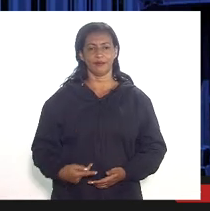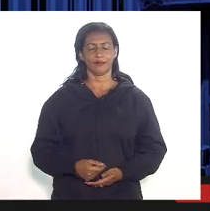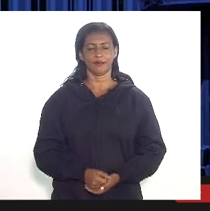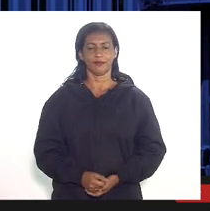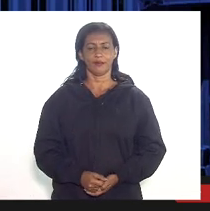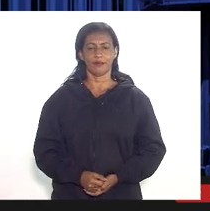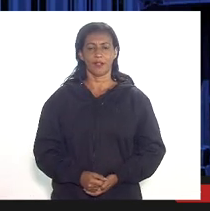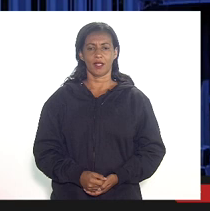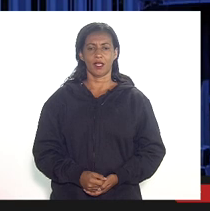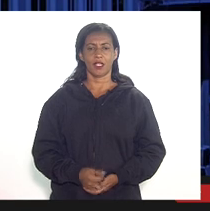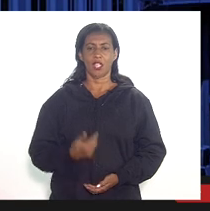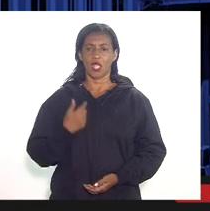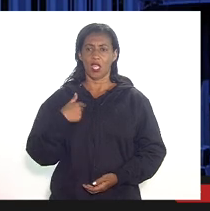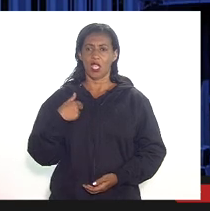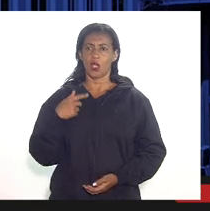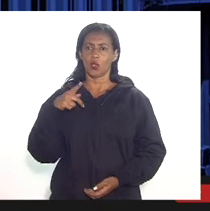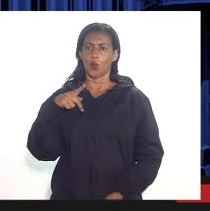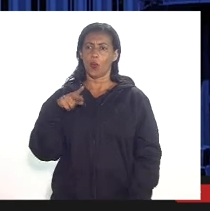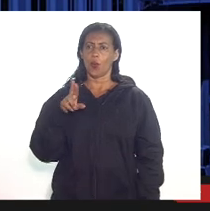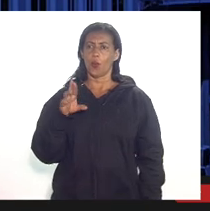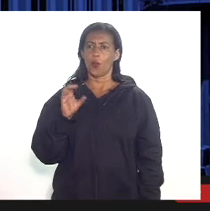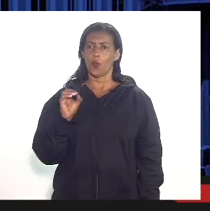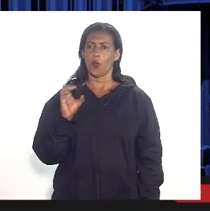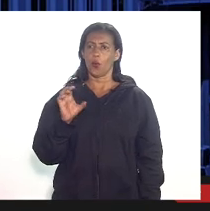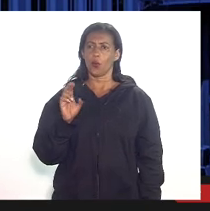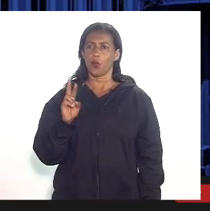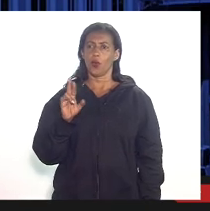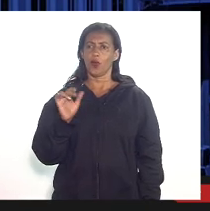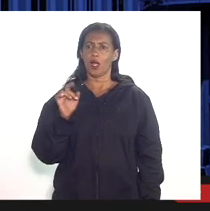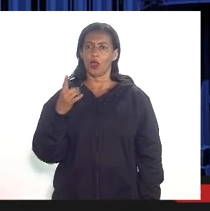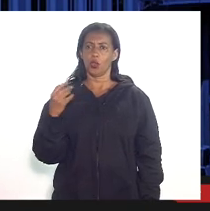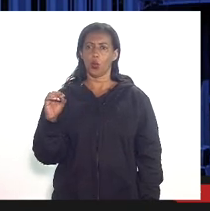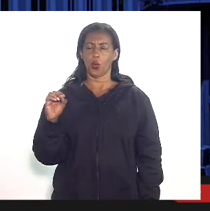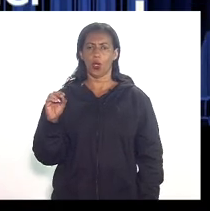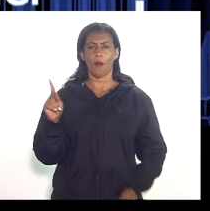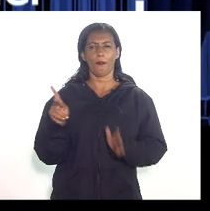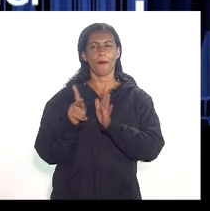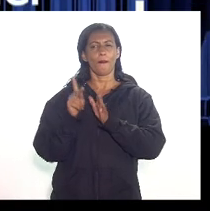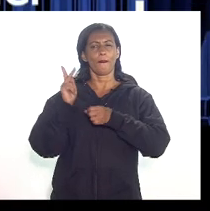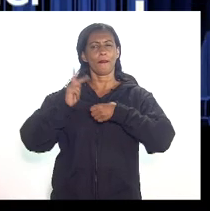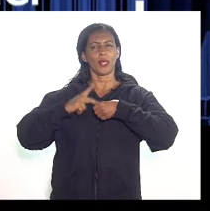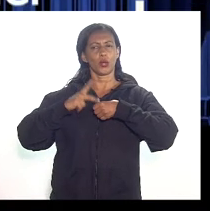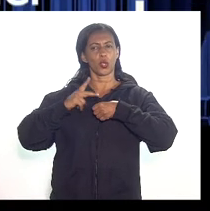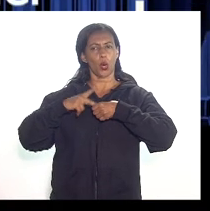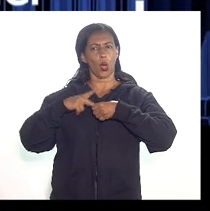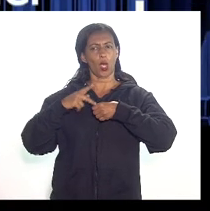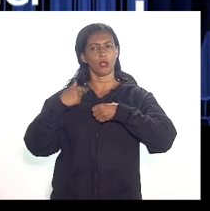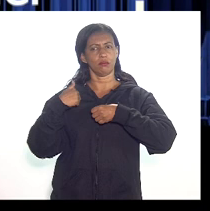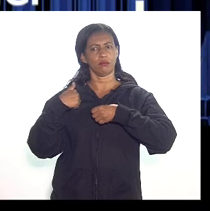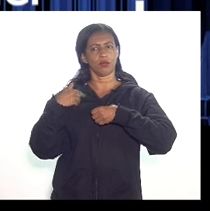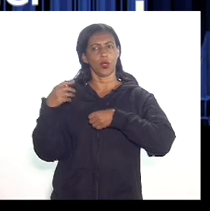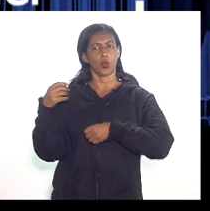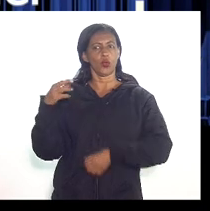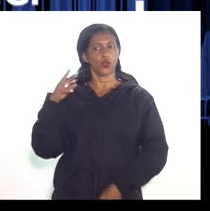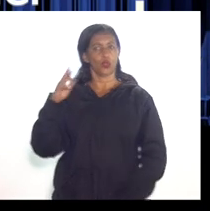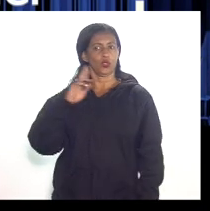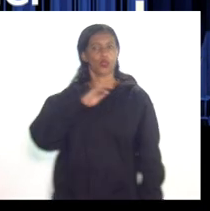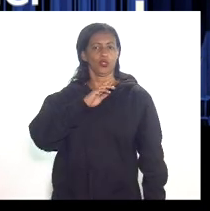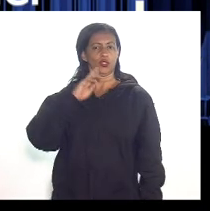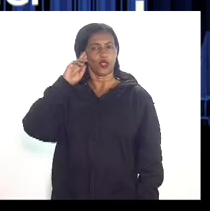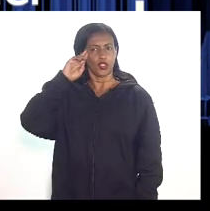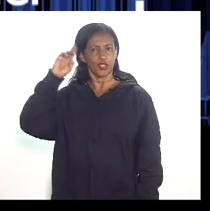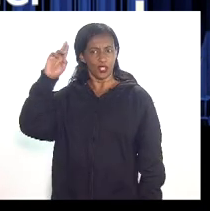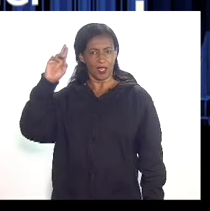Sou procurador-chefe dessa procuradoria nova, uma procuradoria de petróleo, o gás natural e outros recursos naturais, a PG18.